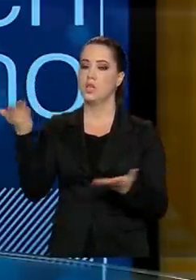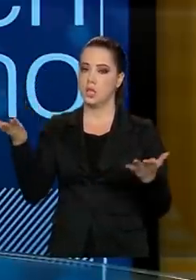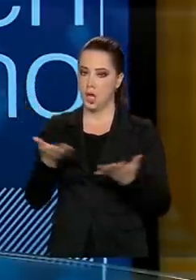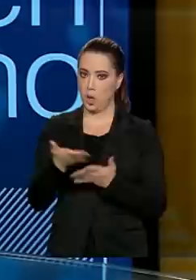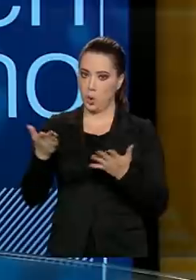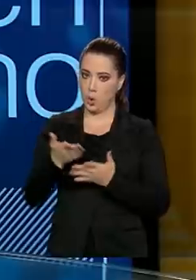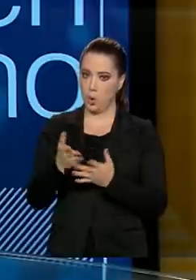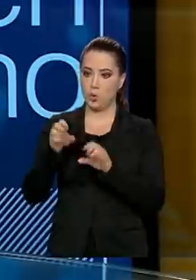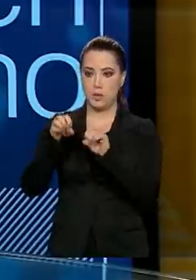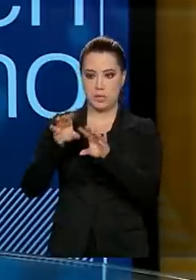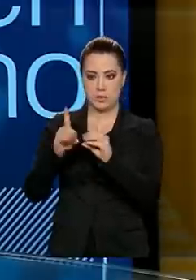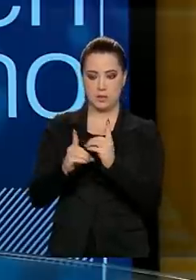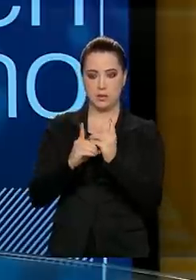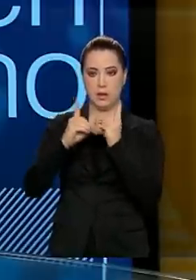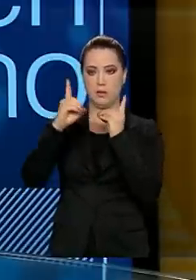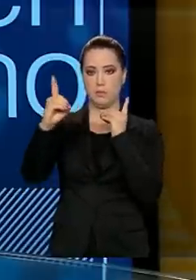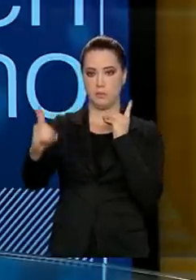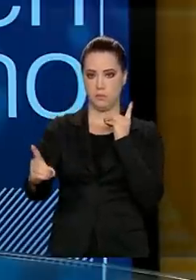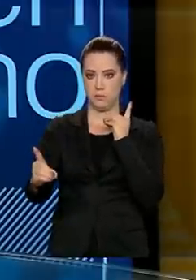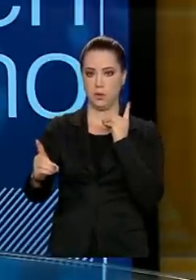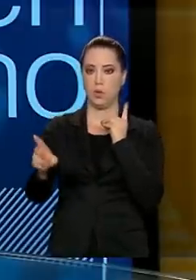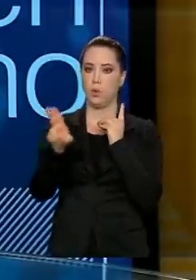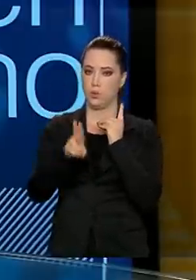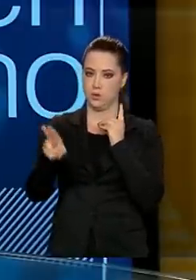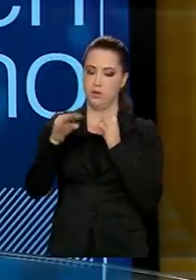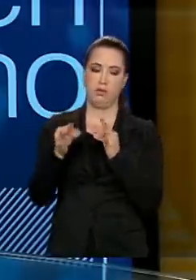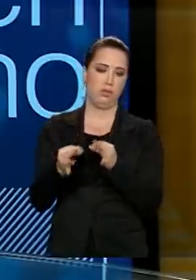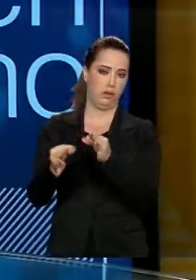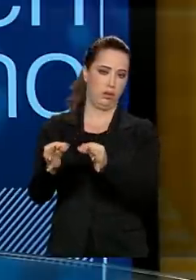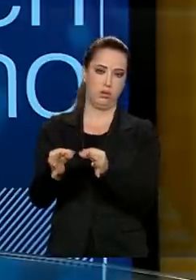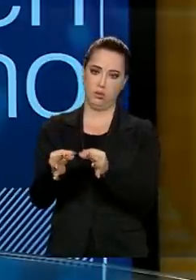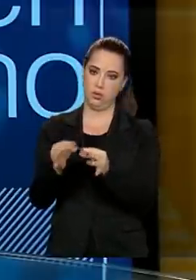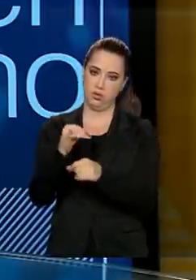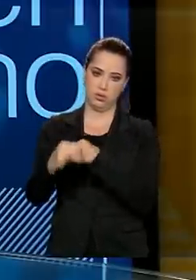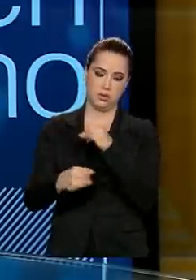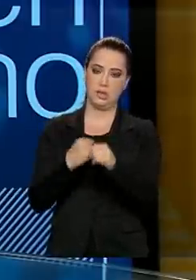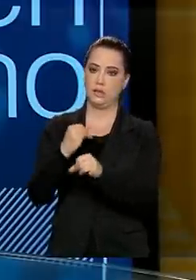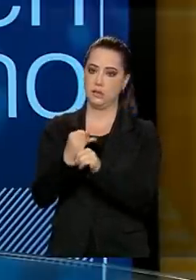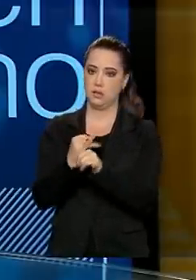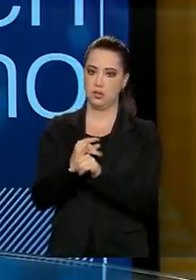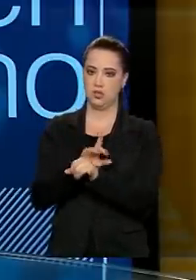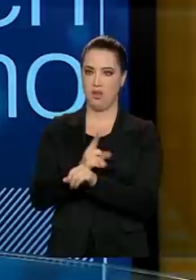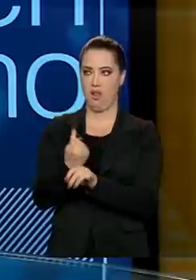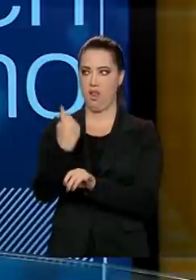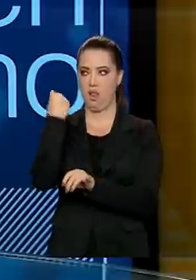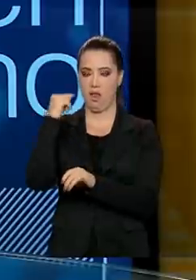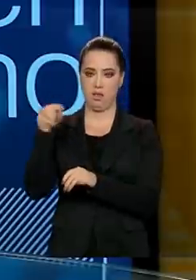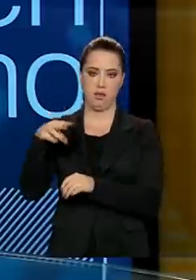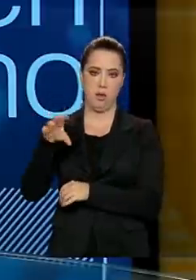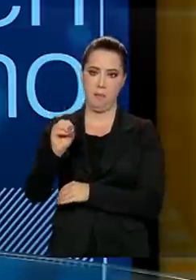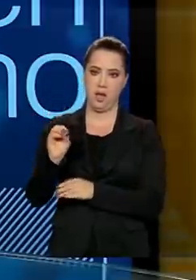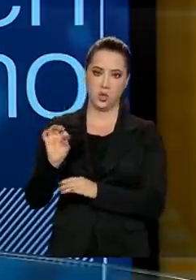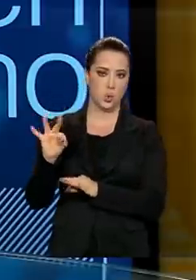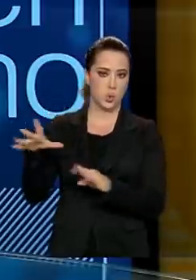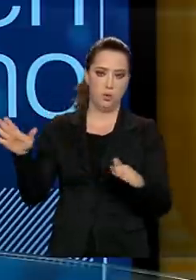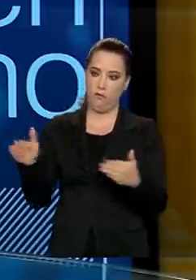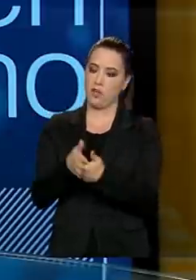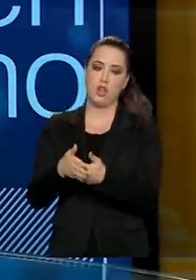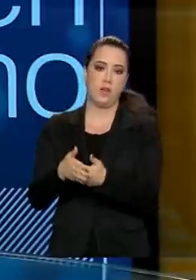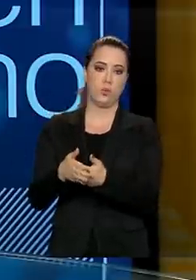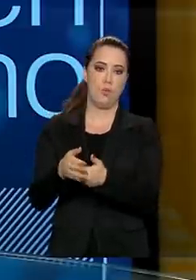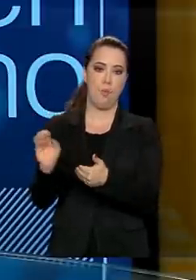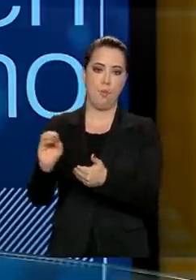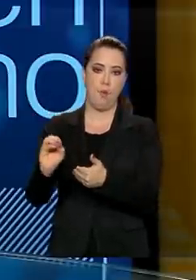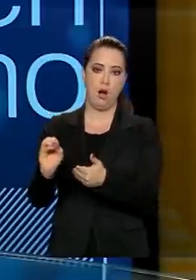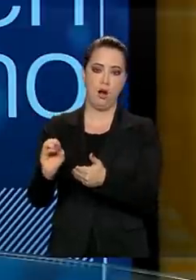forma remota, utilizando a tecnologia. Naquele momento, todas haviam fechados. Para você ter uma noção de números, isso impactou a vida